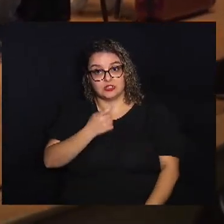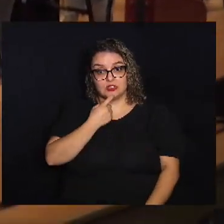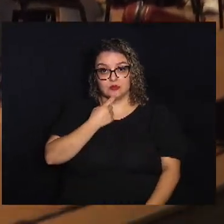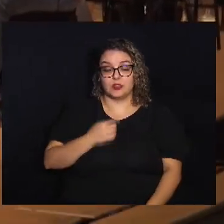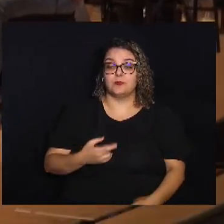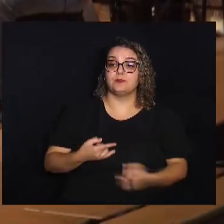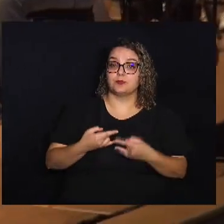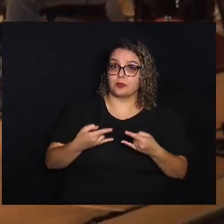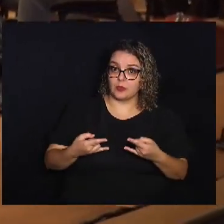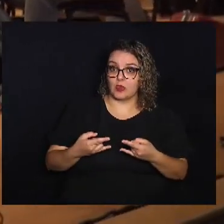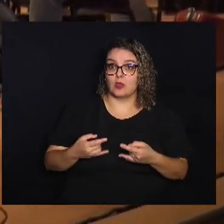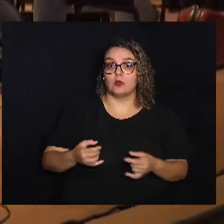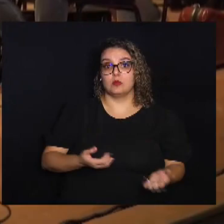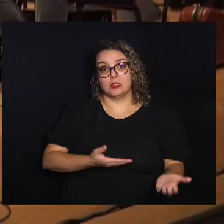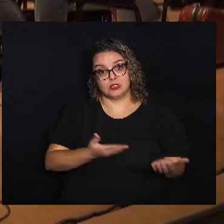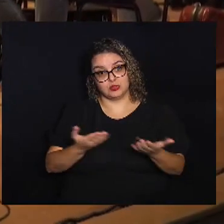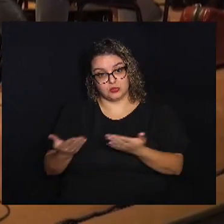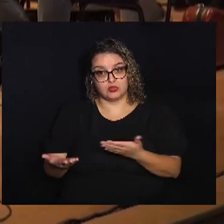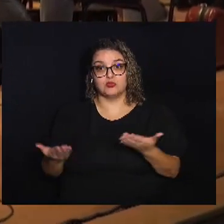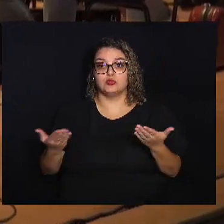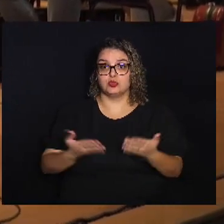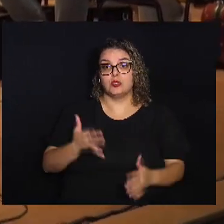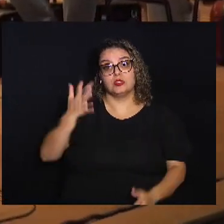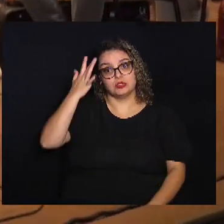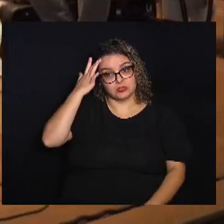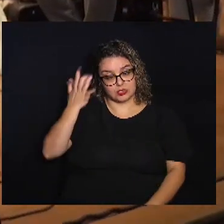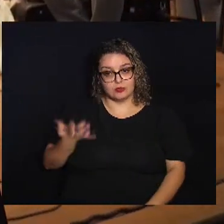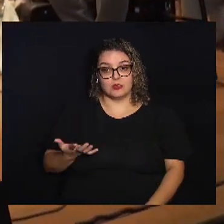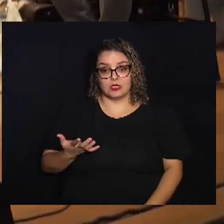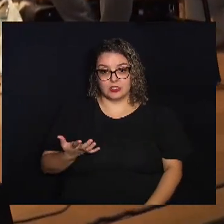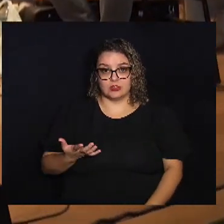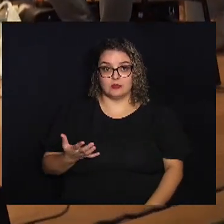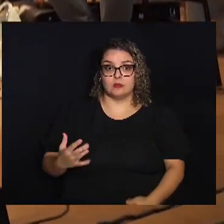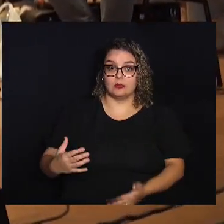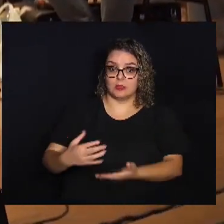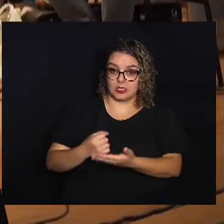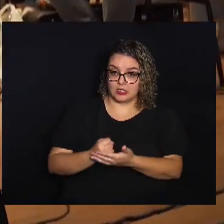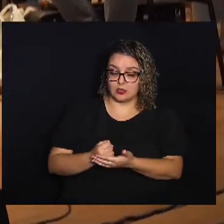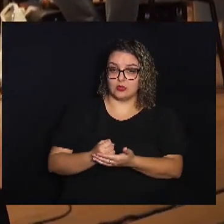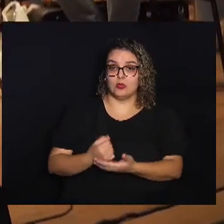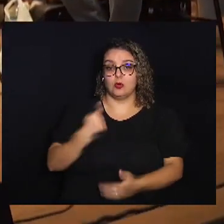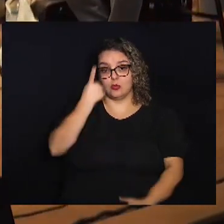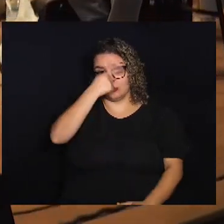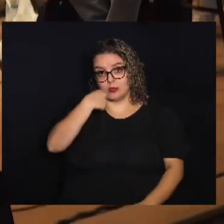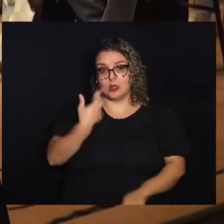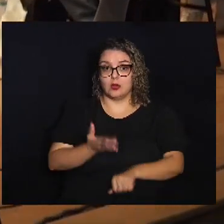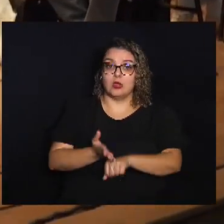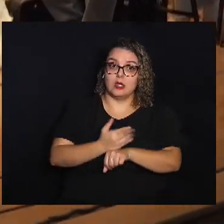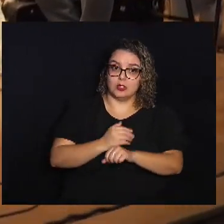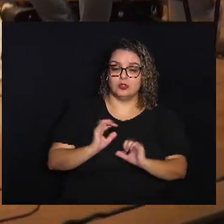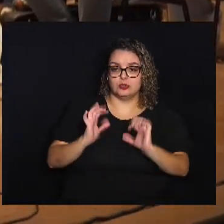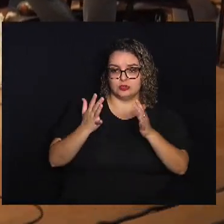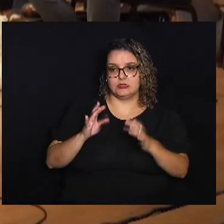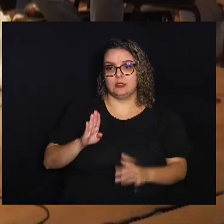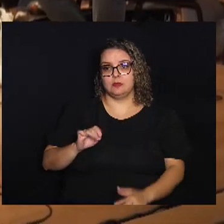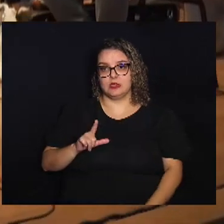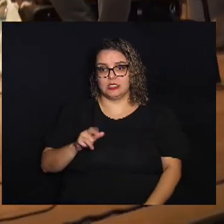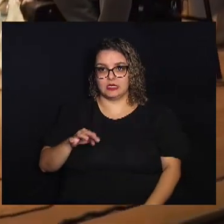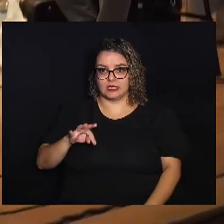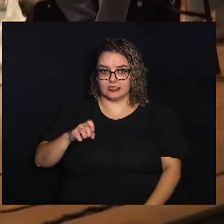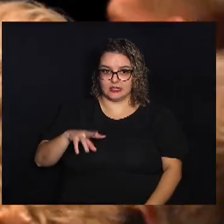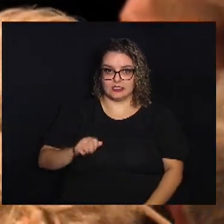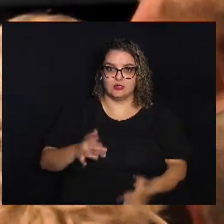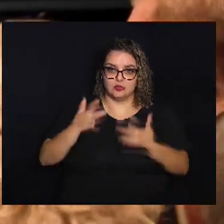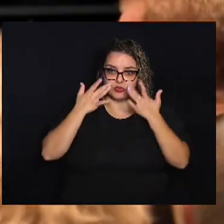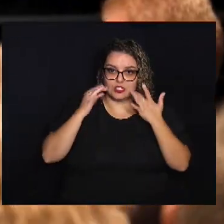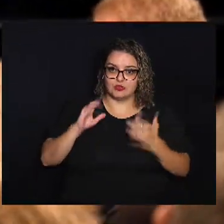ingressos Para os espetáculos De hoje De amanhã Devem ser retirados Com uma hora De antecedência Na bilheteria Do Teatro Castro